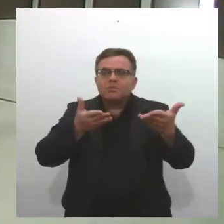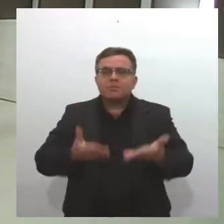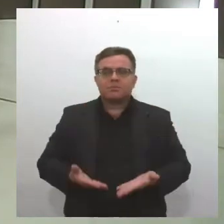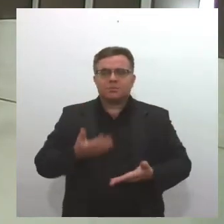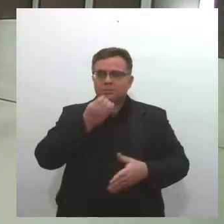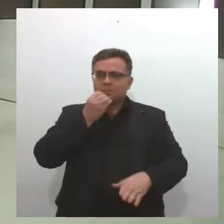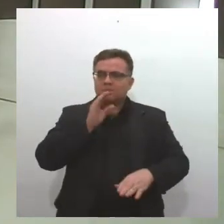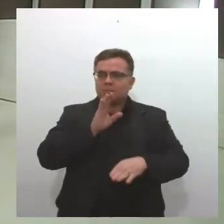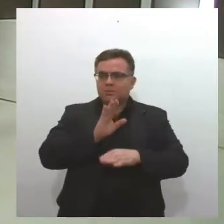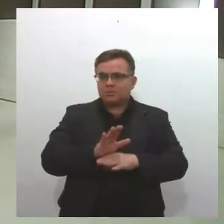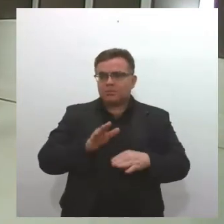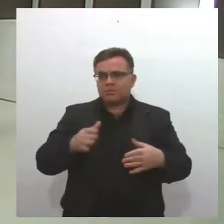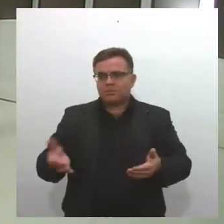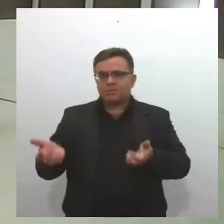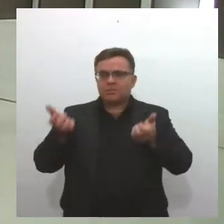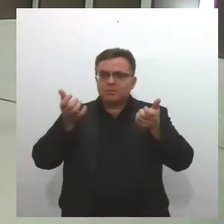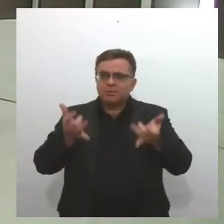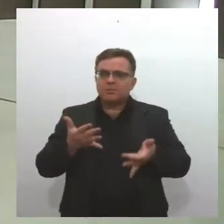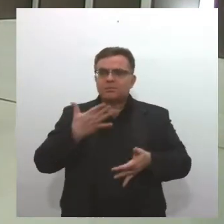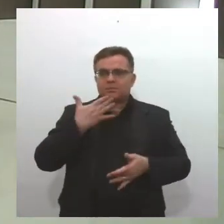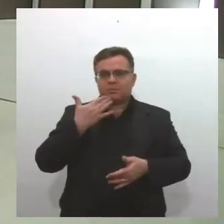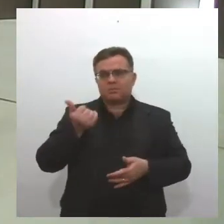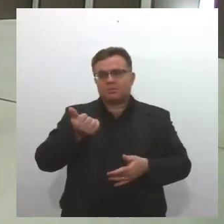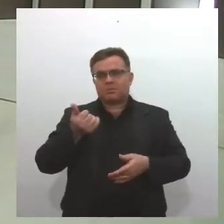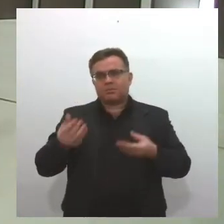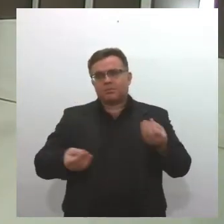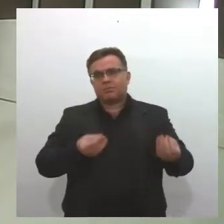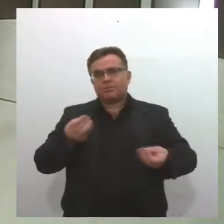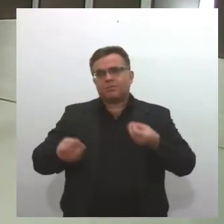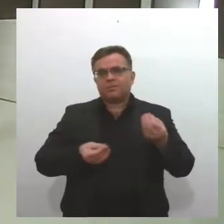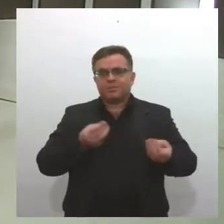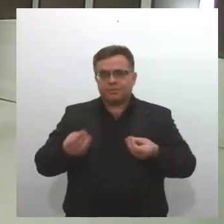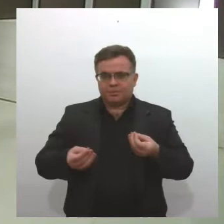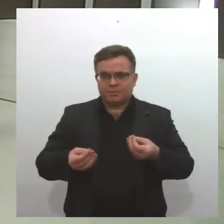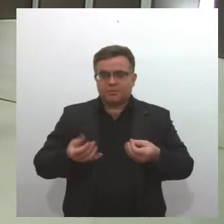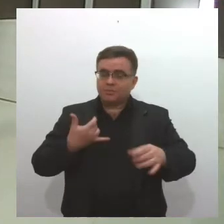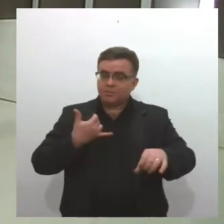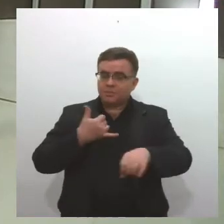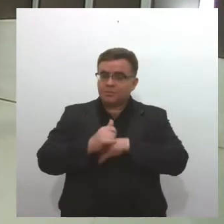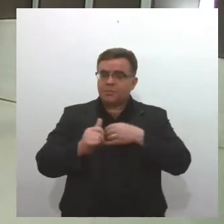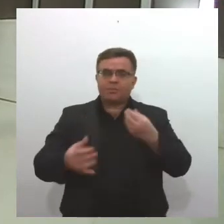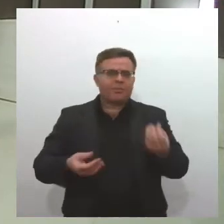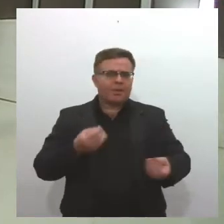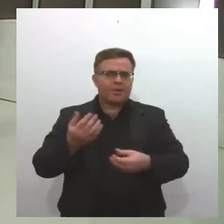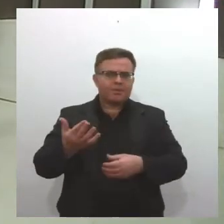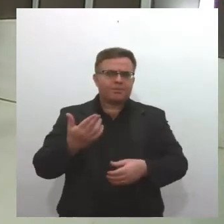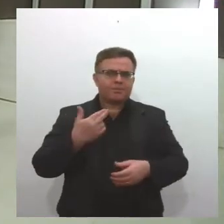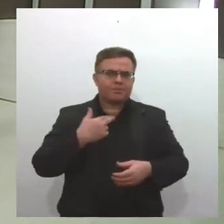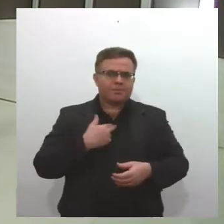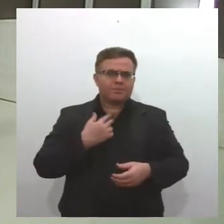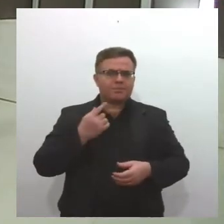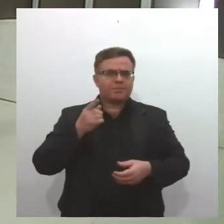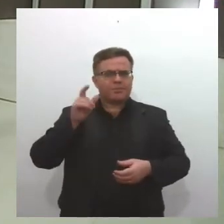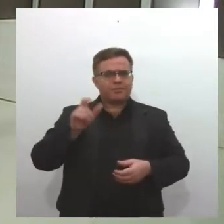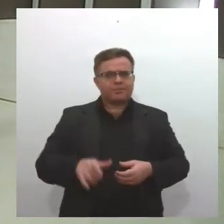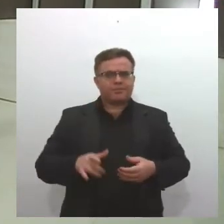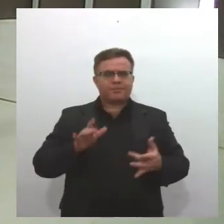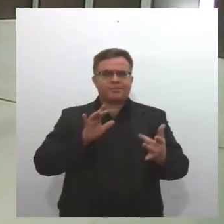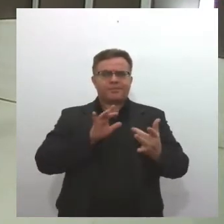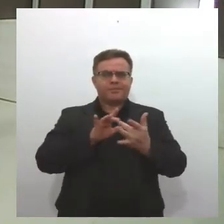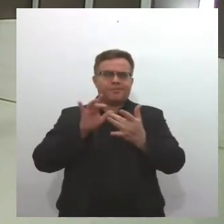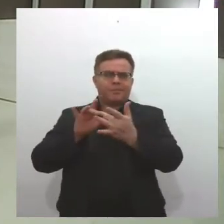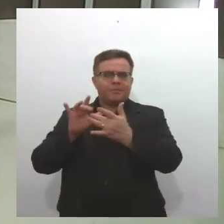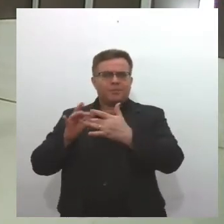tarde. Conta com mais detalhes para a gente com relação a esse golpe. Eles têm entrado em contato